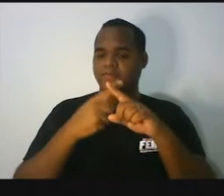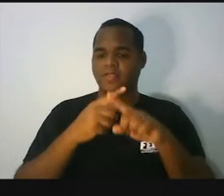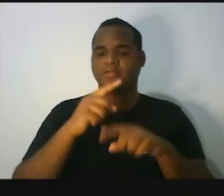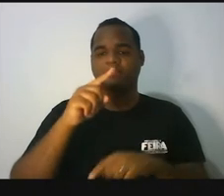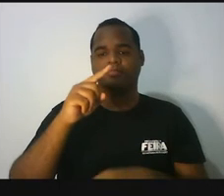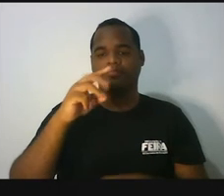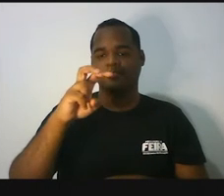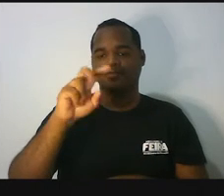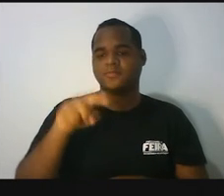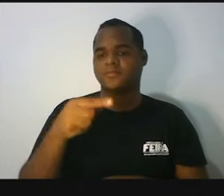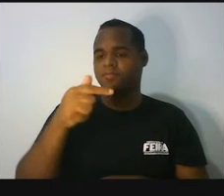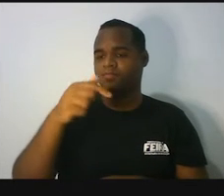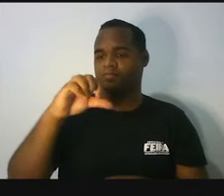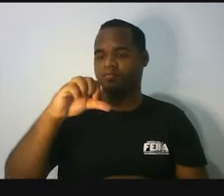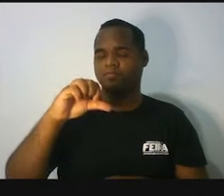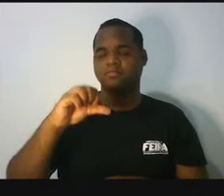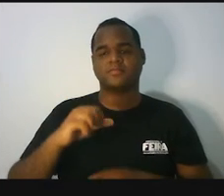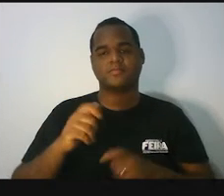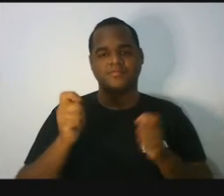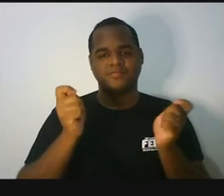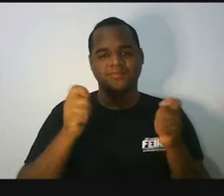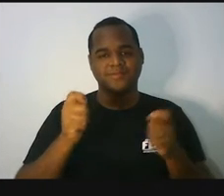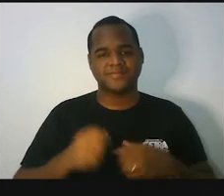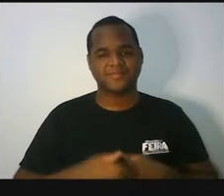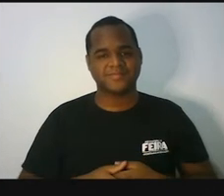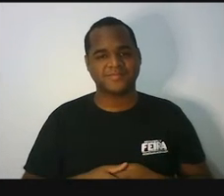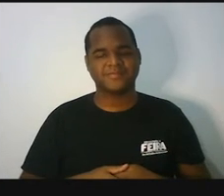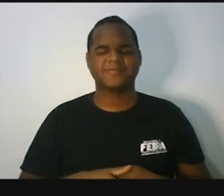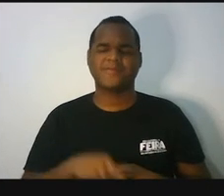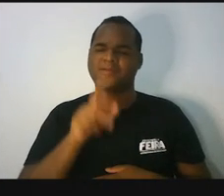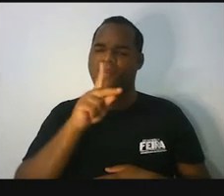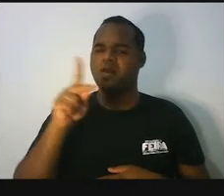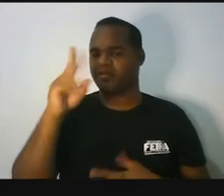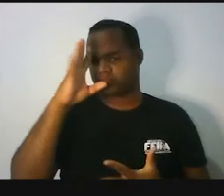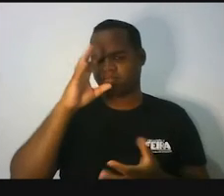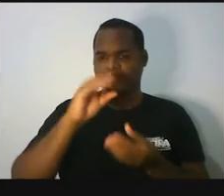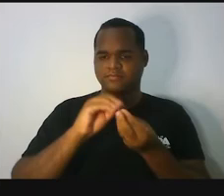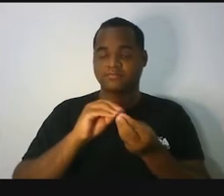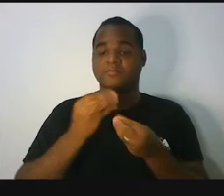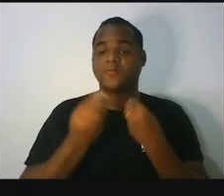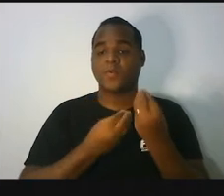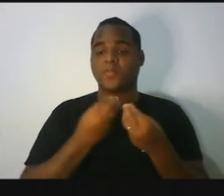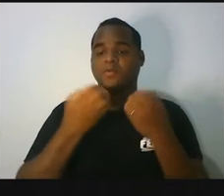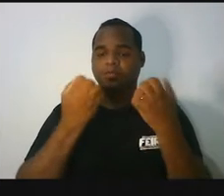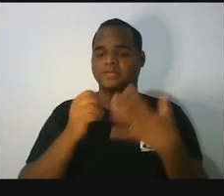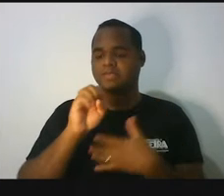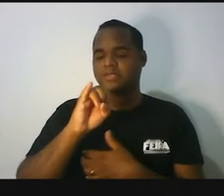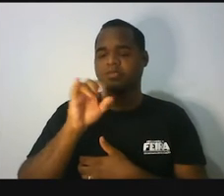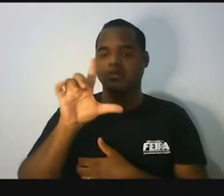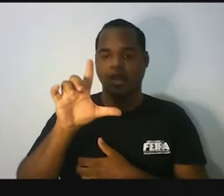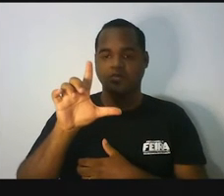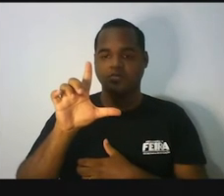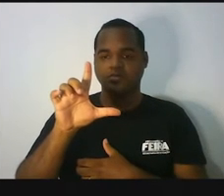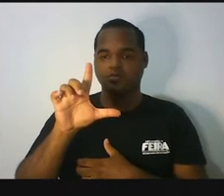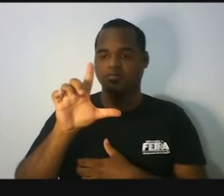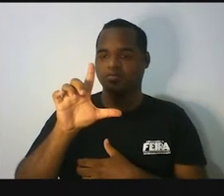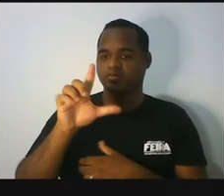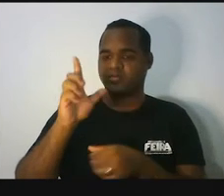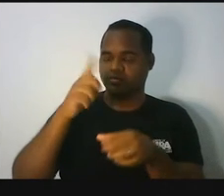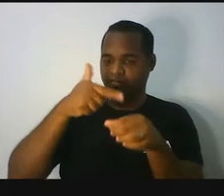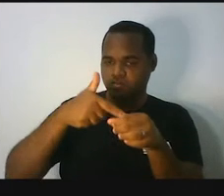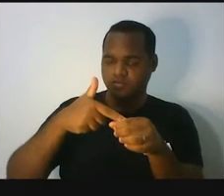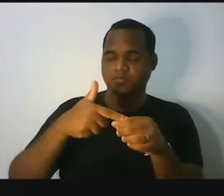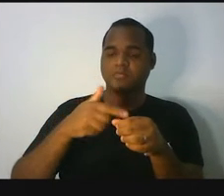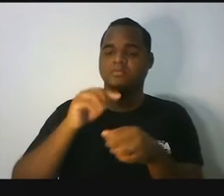5,79. Ah, professor, agora entendi. Então, se fossem dez litros litros de gasolina, seria